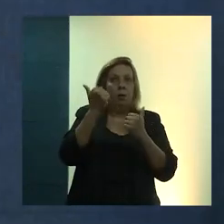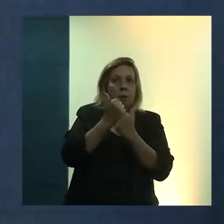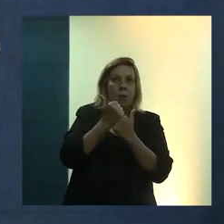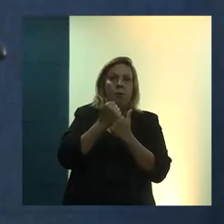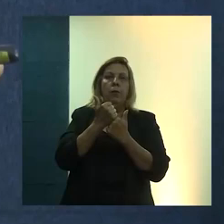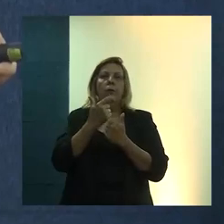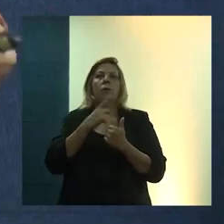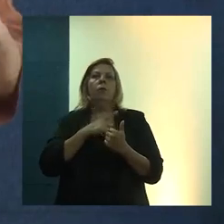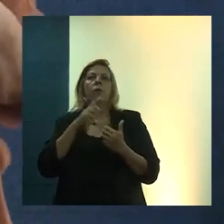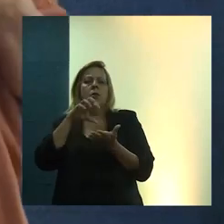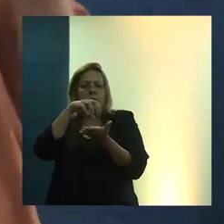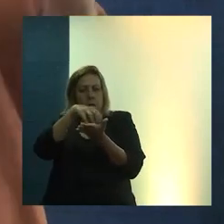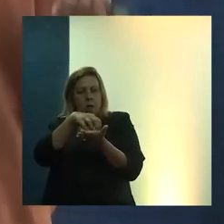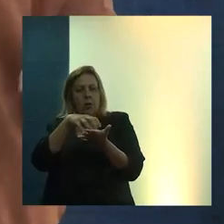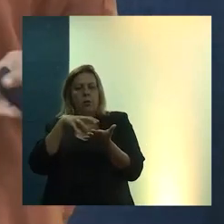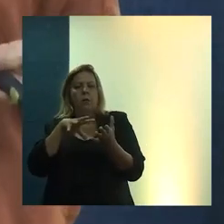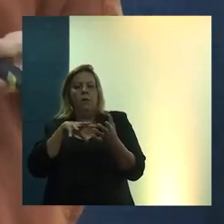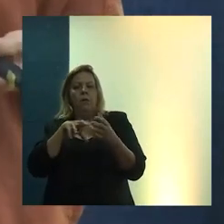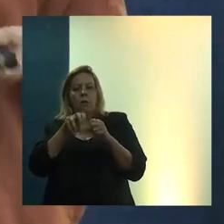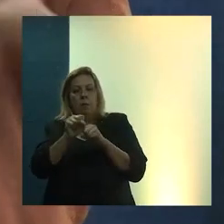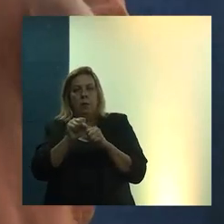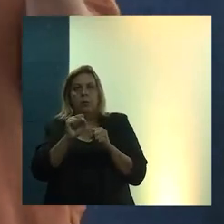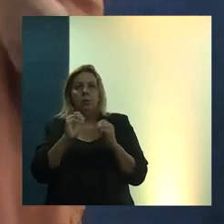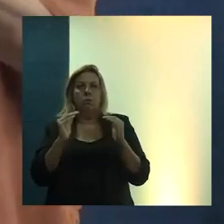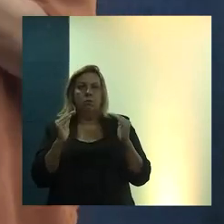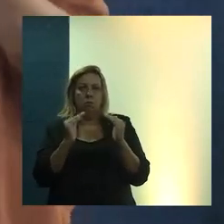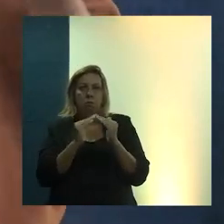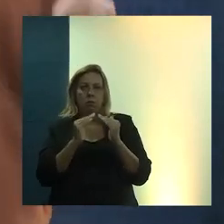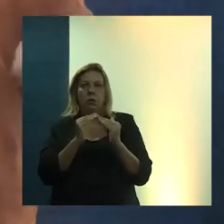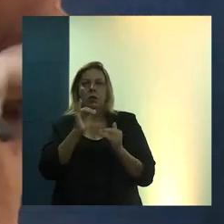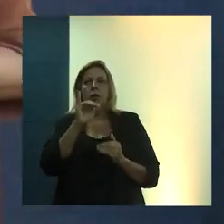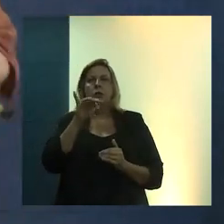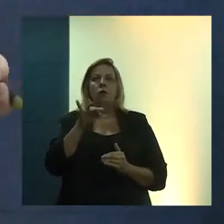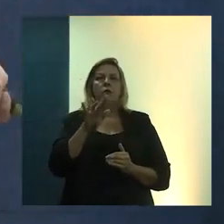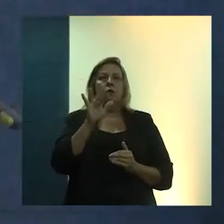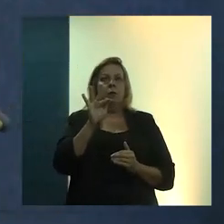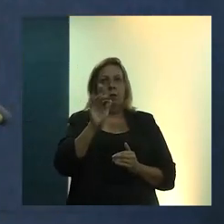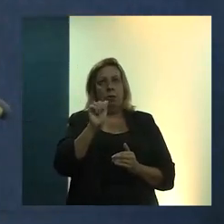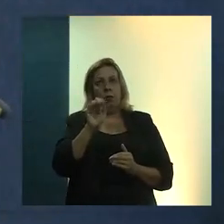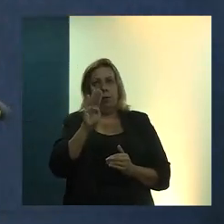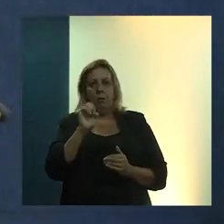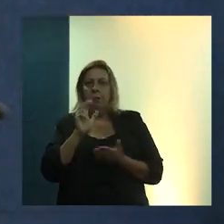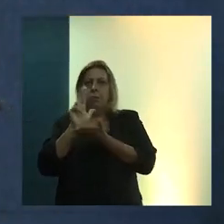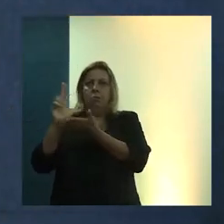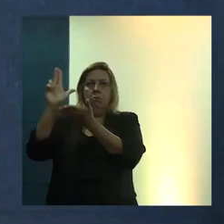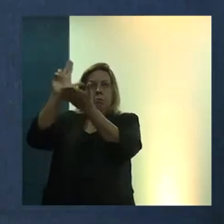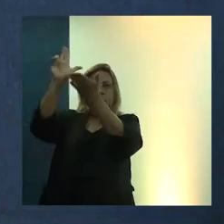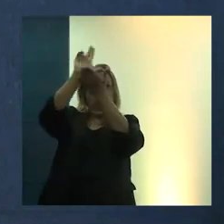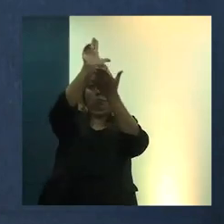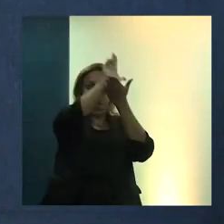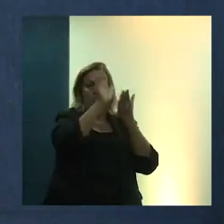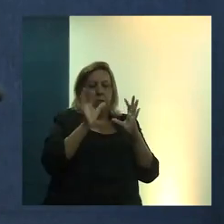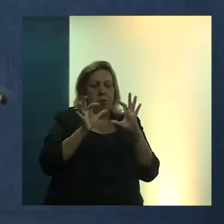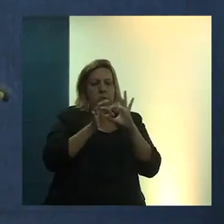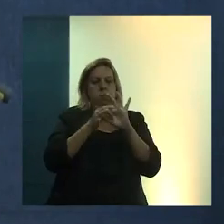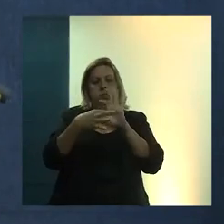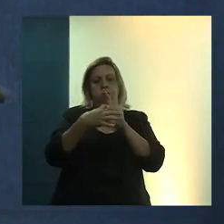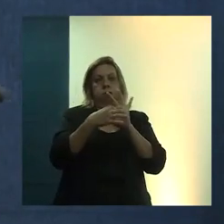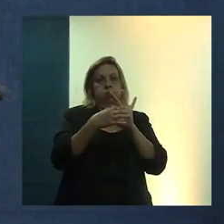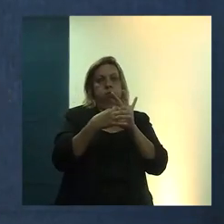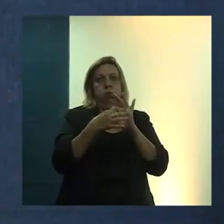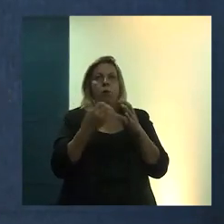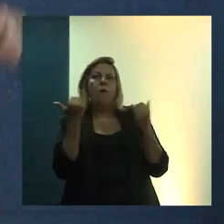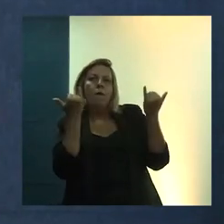Referência de Informação da Habitação, que era um projeto Infoab, que reunia várias universidades com informações sobre